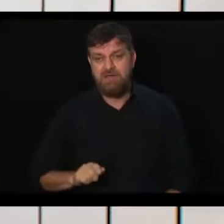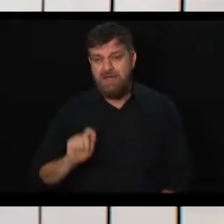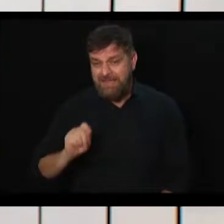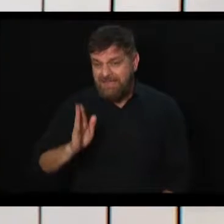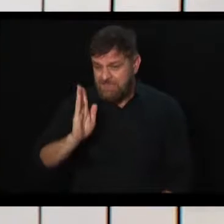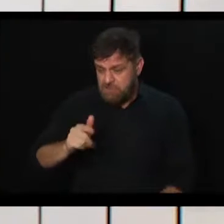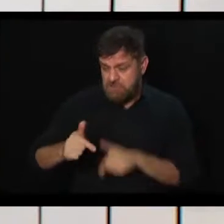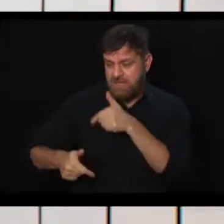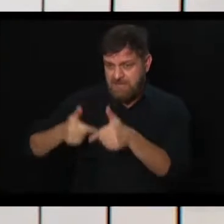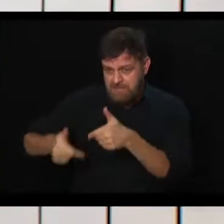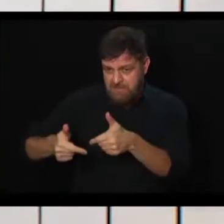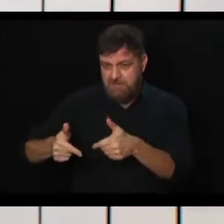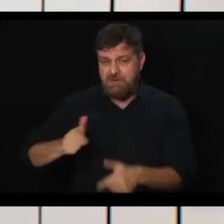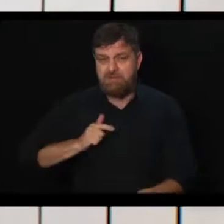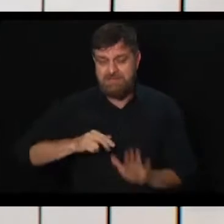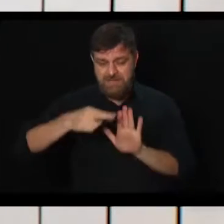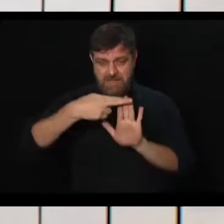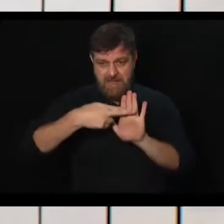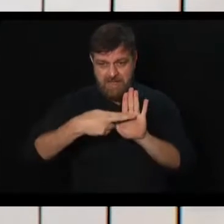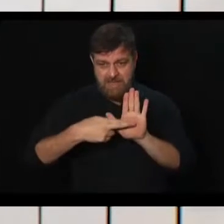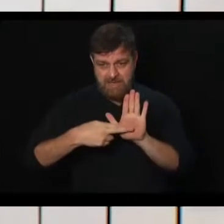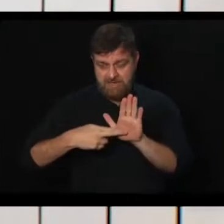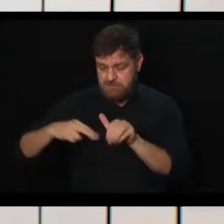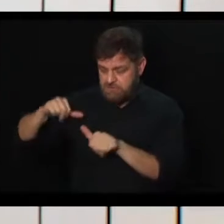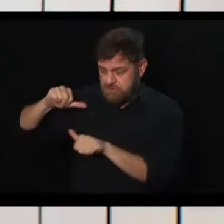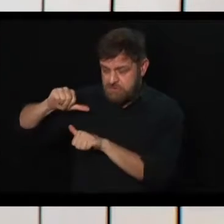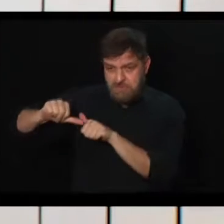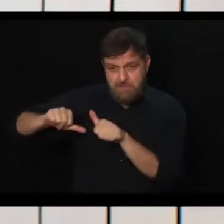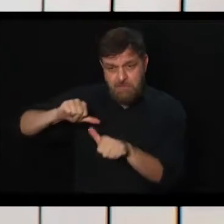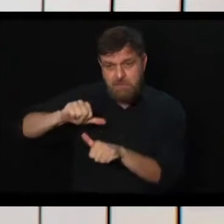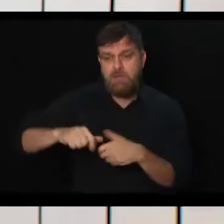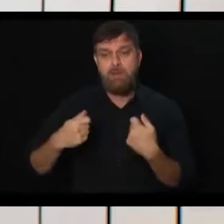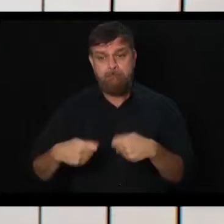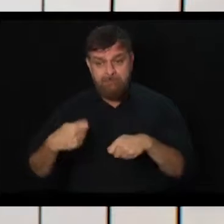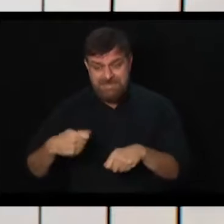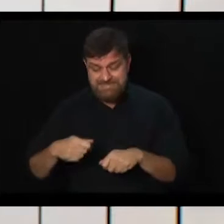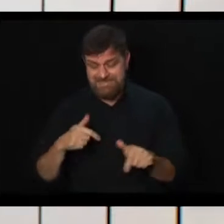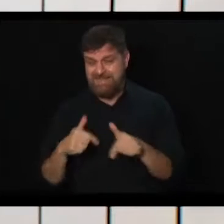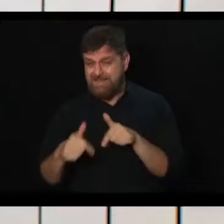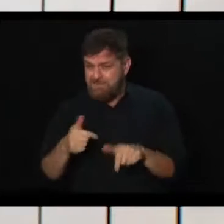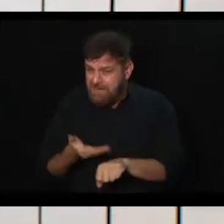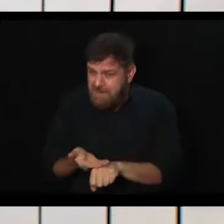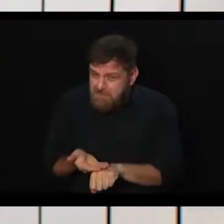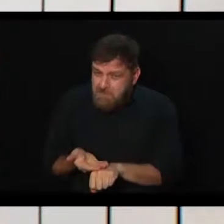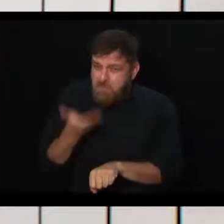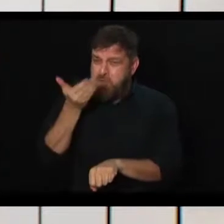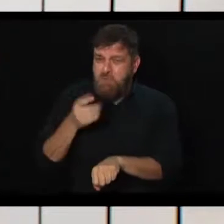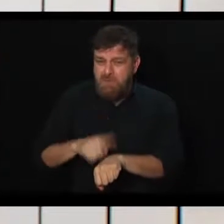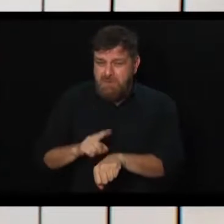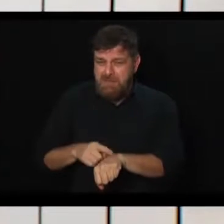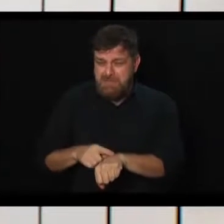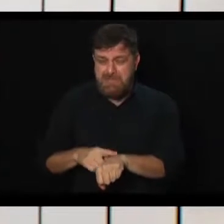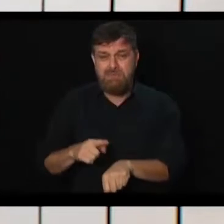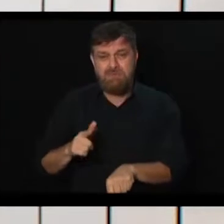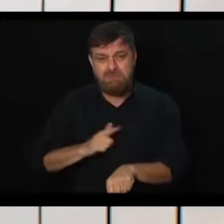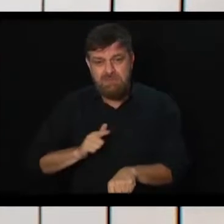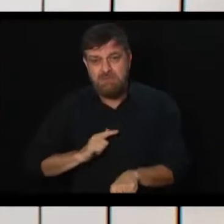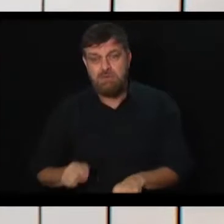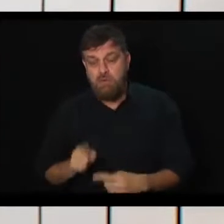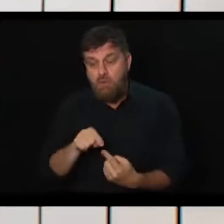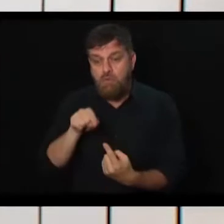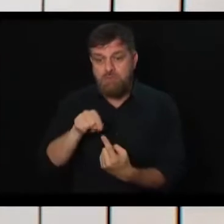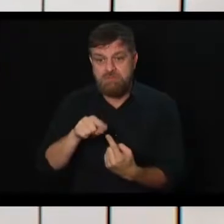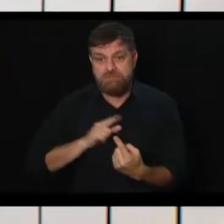trabalhando, regras de transição vão exigir mais tempo na ativa. O objetivo é conter